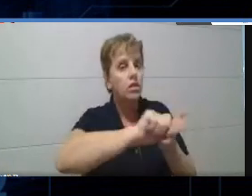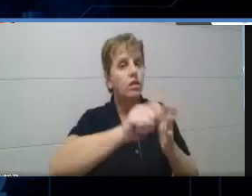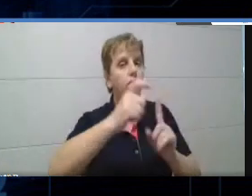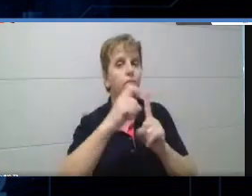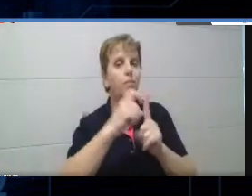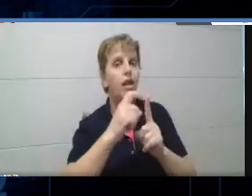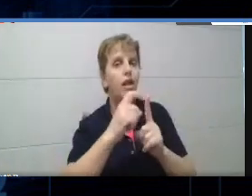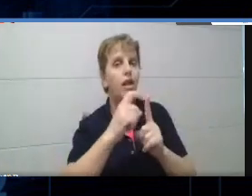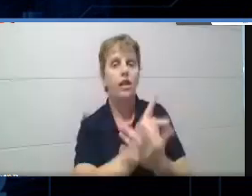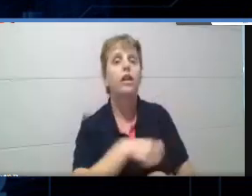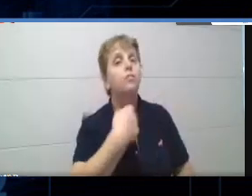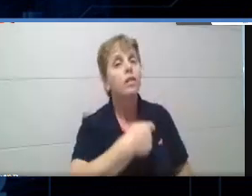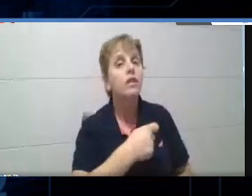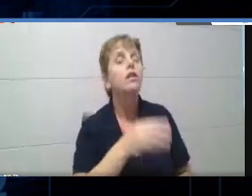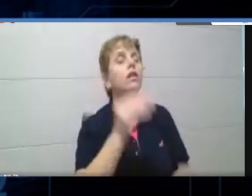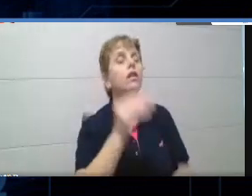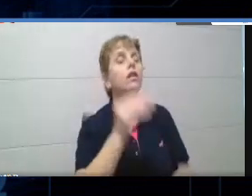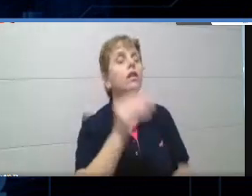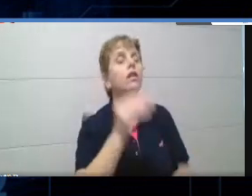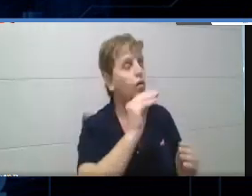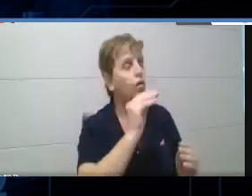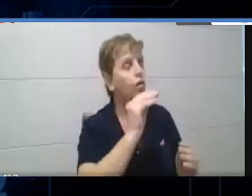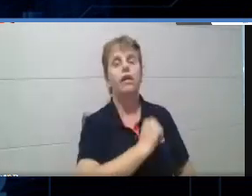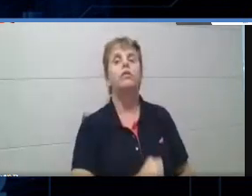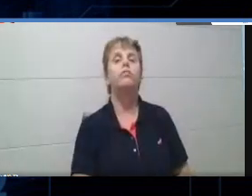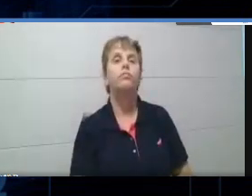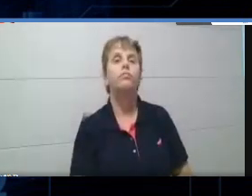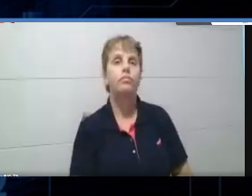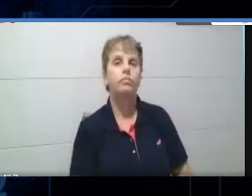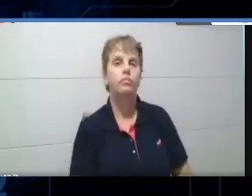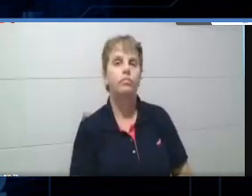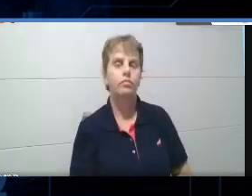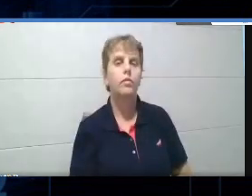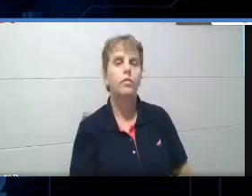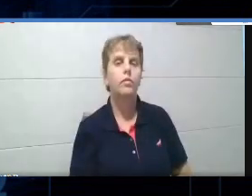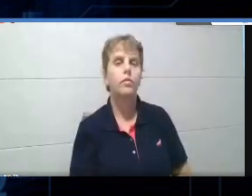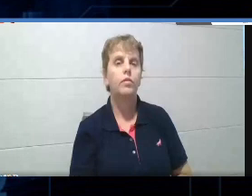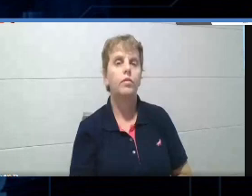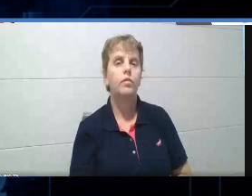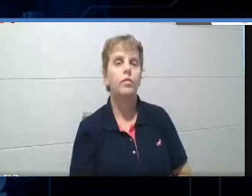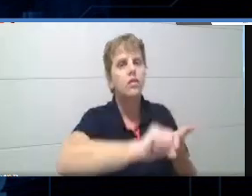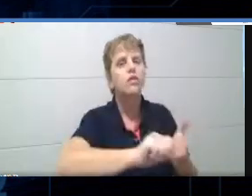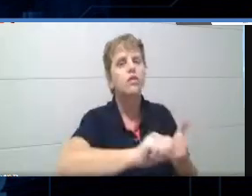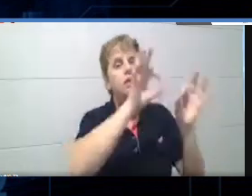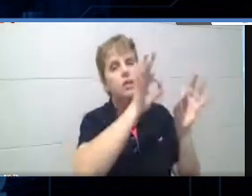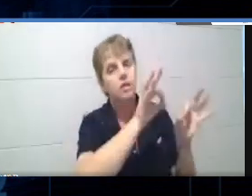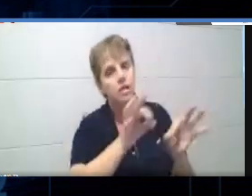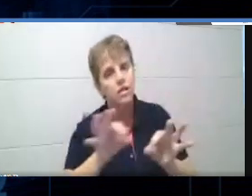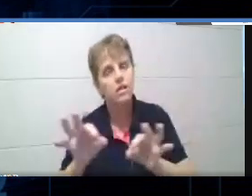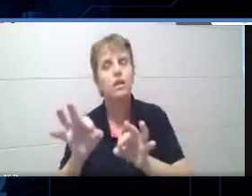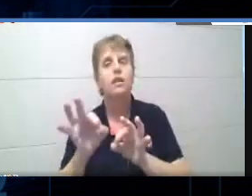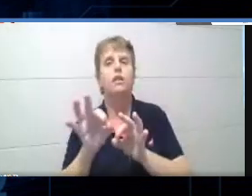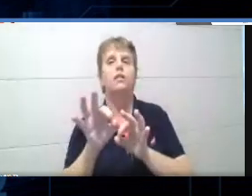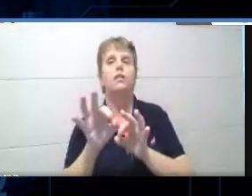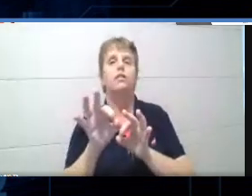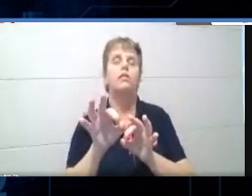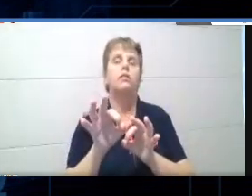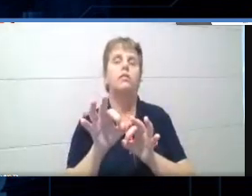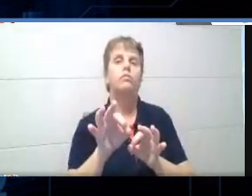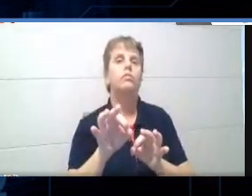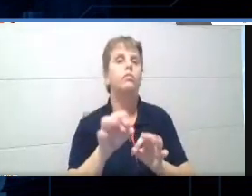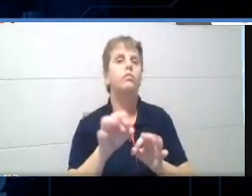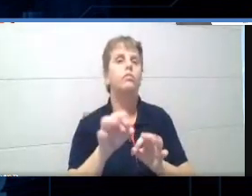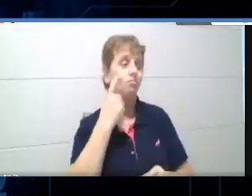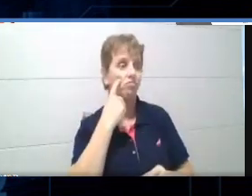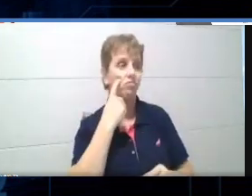orto, certo, grafia, né, escrita, então ortografia é escrita correta, então não dá pra falar erro de ortografia, fica,